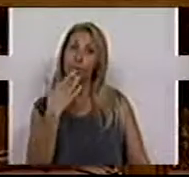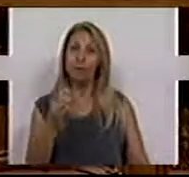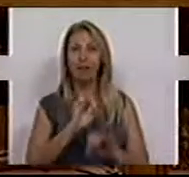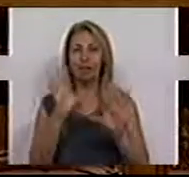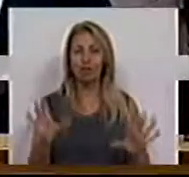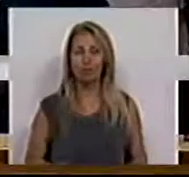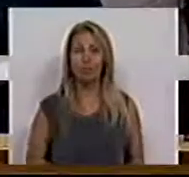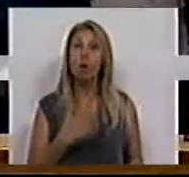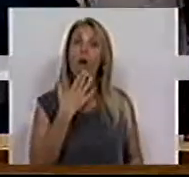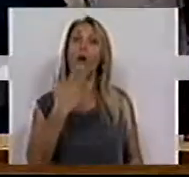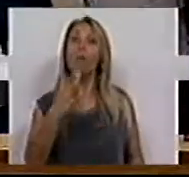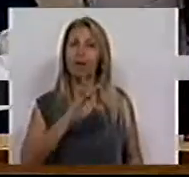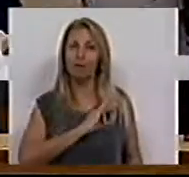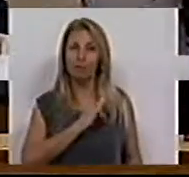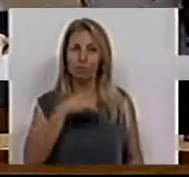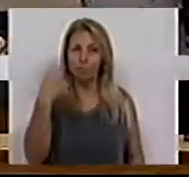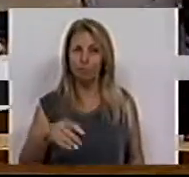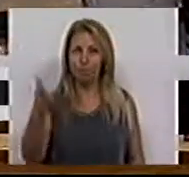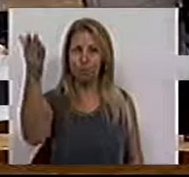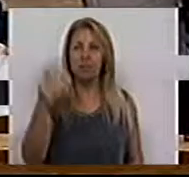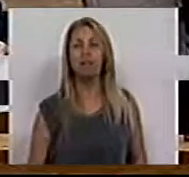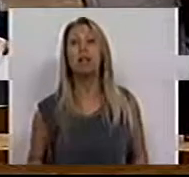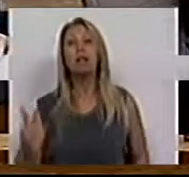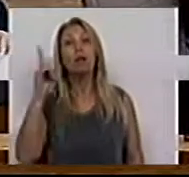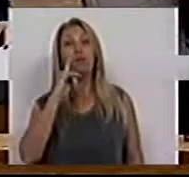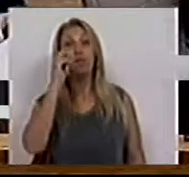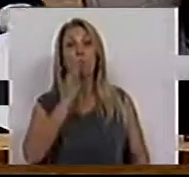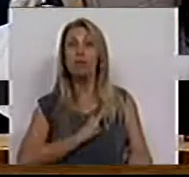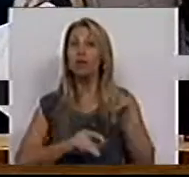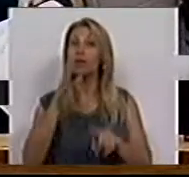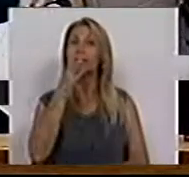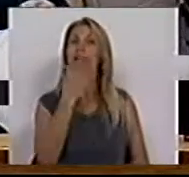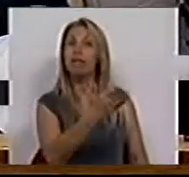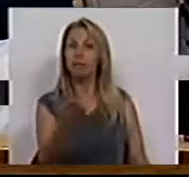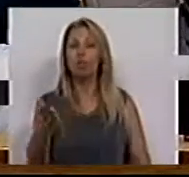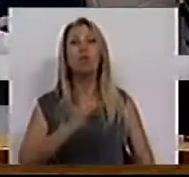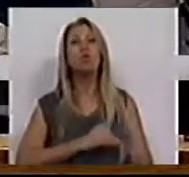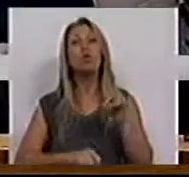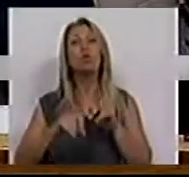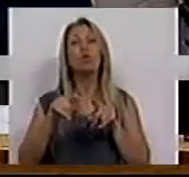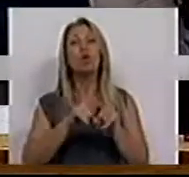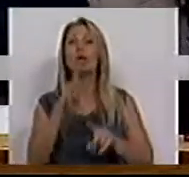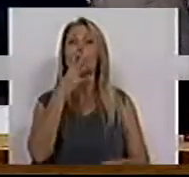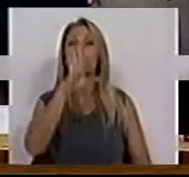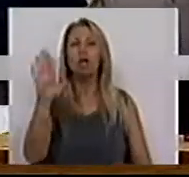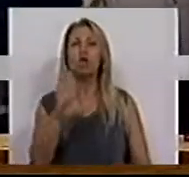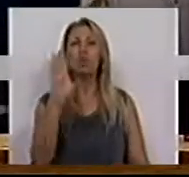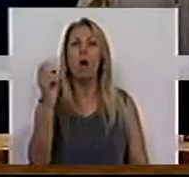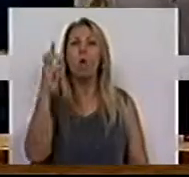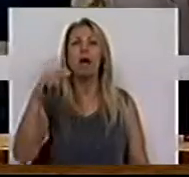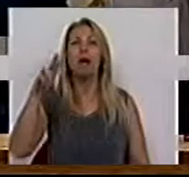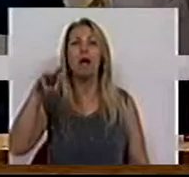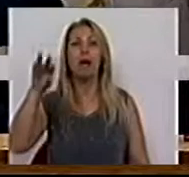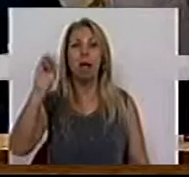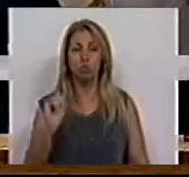Muito obrigada, Sr. Presidente, Sras. e Srs. Deputados, Sr. Deputado João Ramos. Sr.